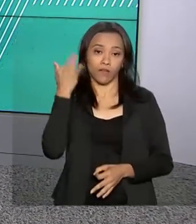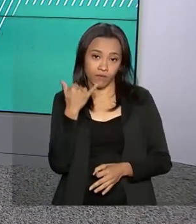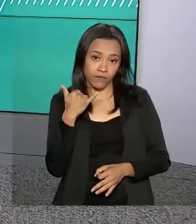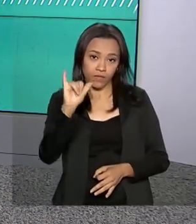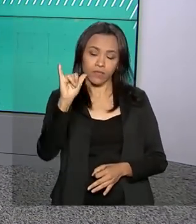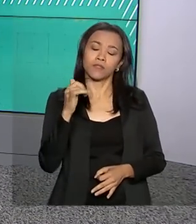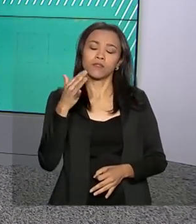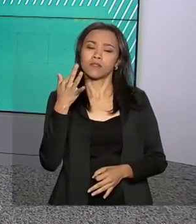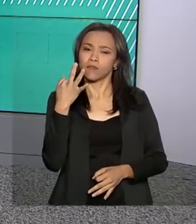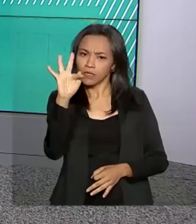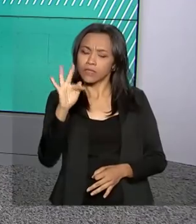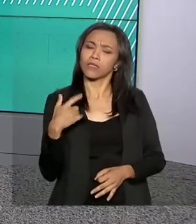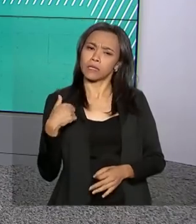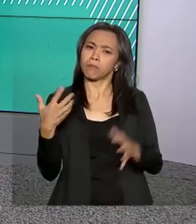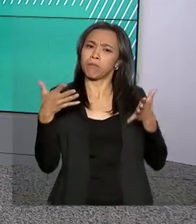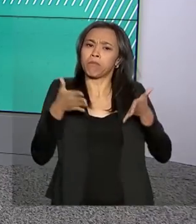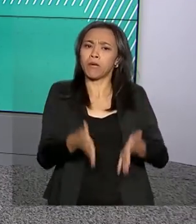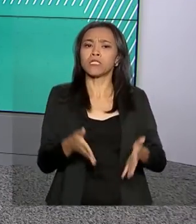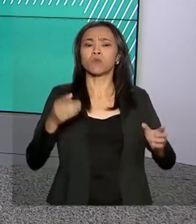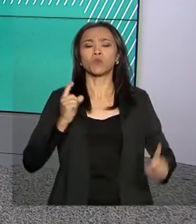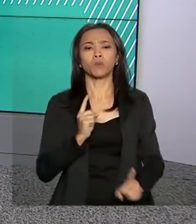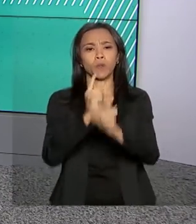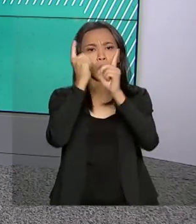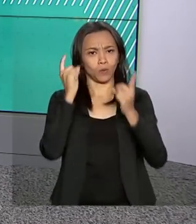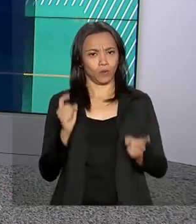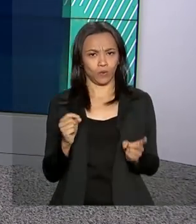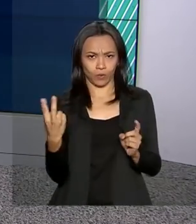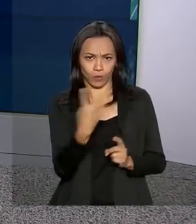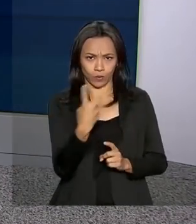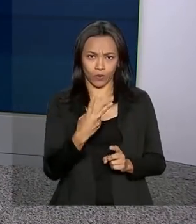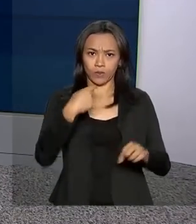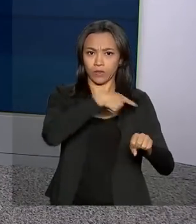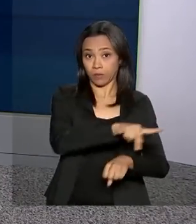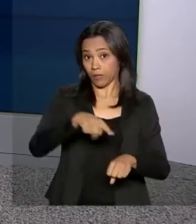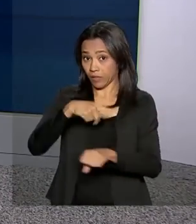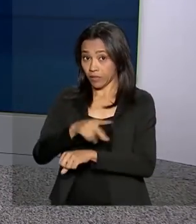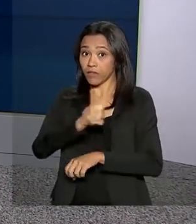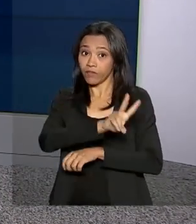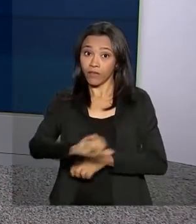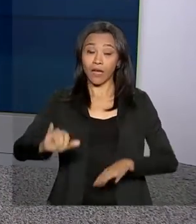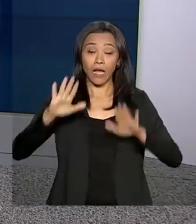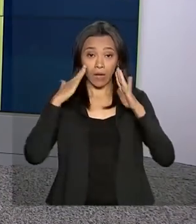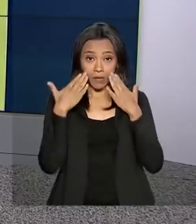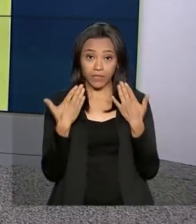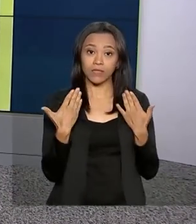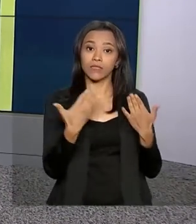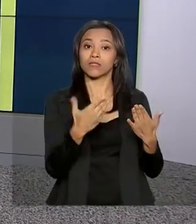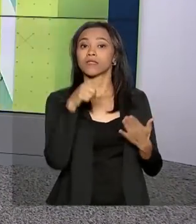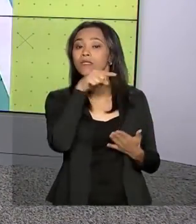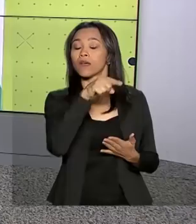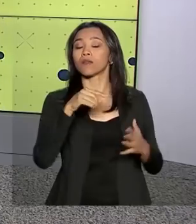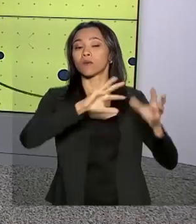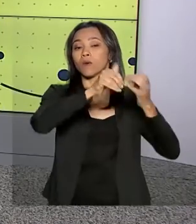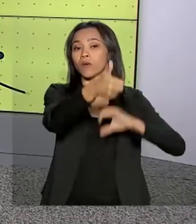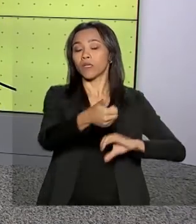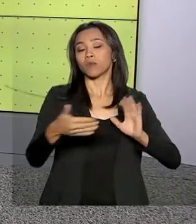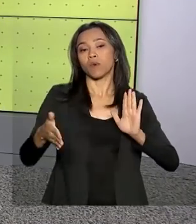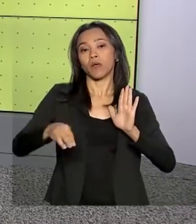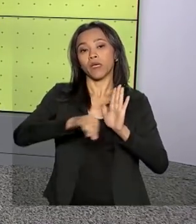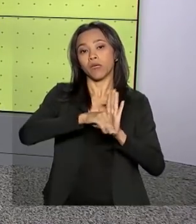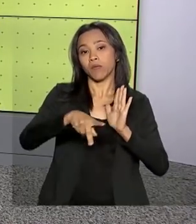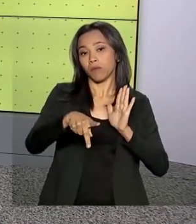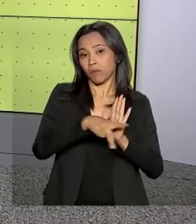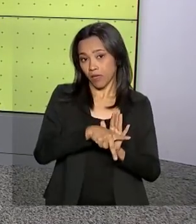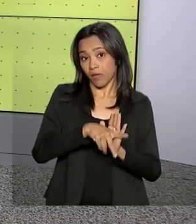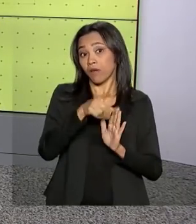Diálogos Brasil-França e disse que o governo deve apresentar ao Congresso Nacional uma medida provisória para facilitar a